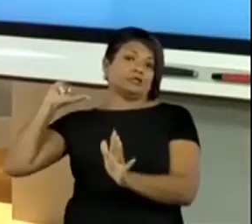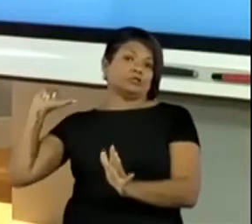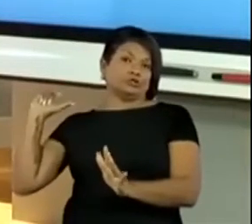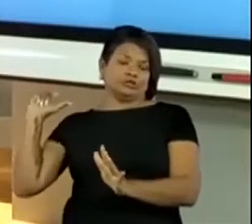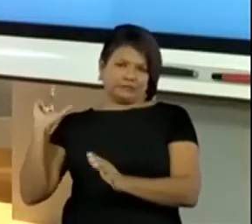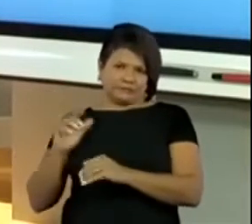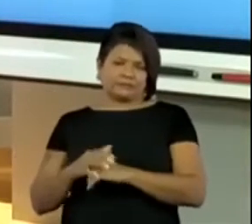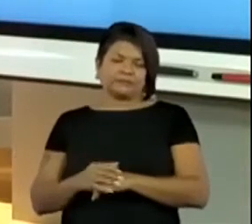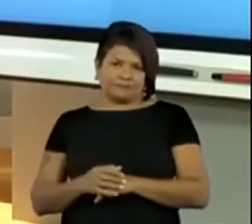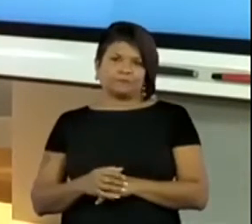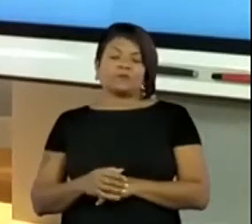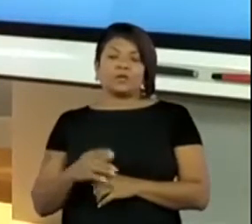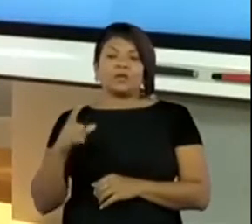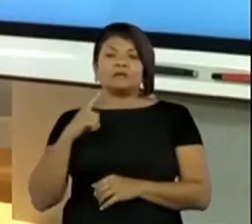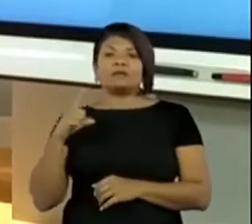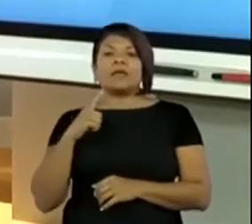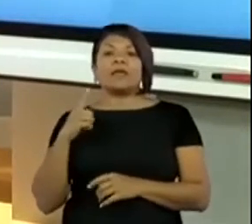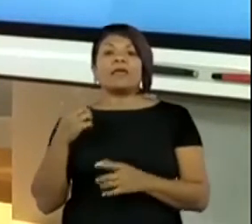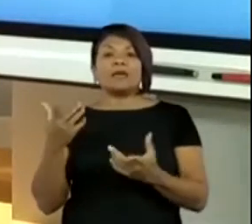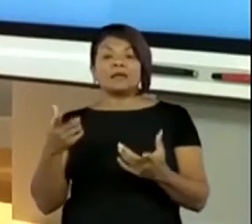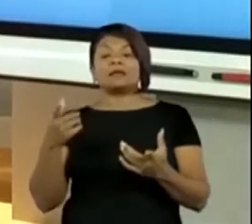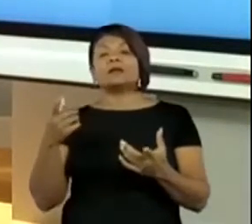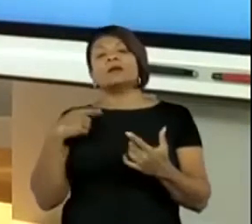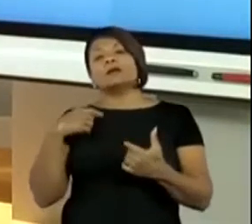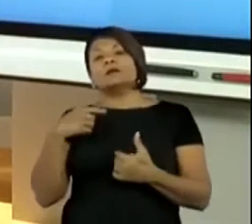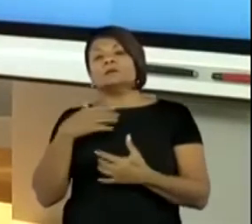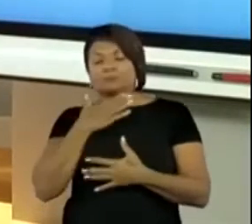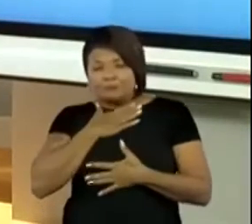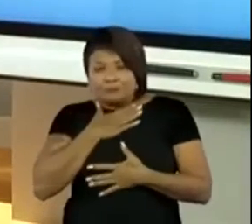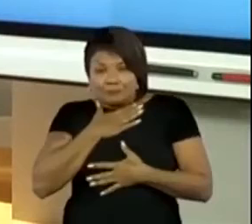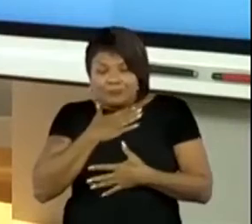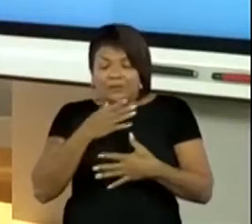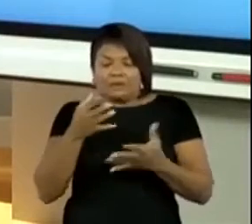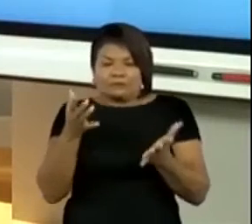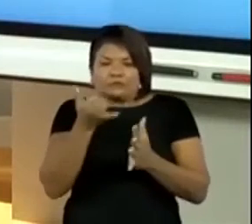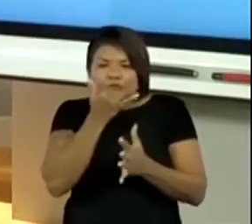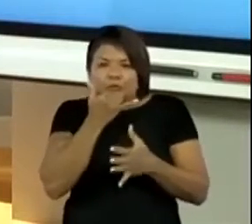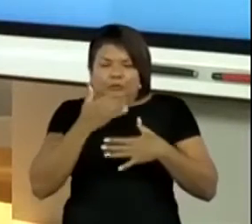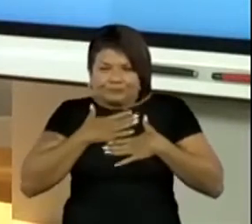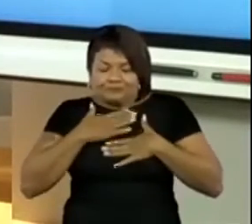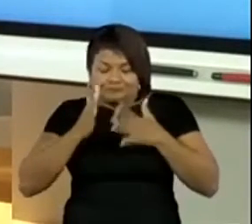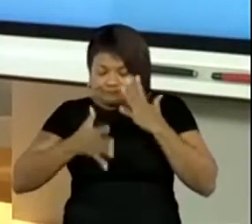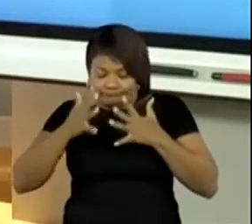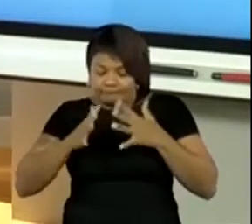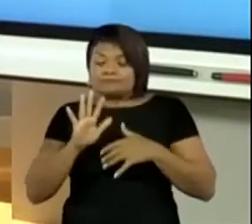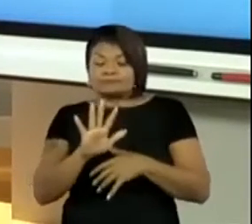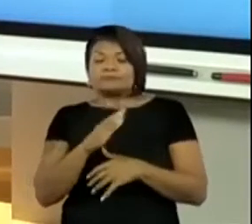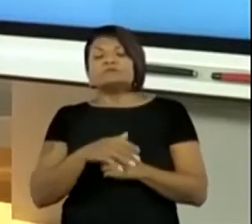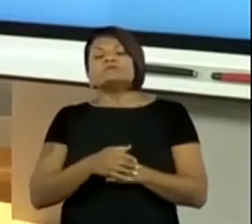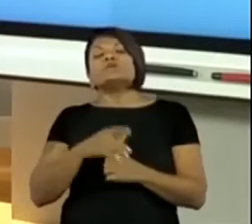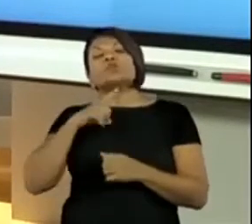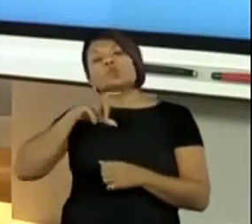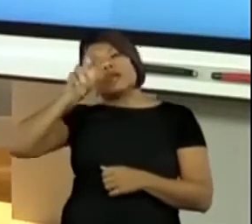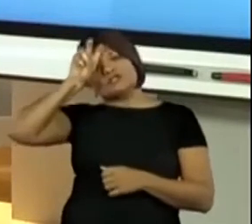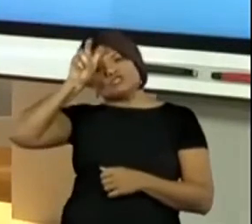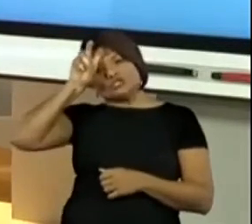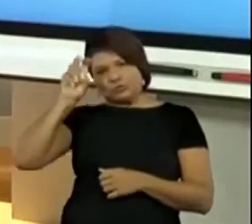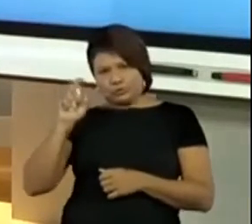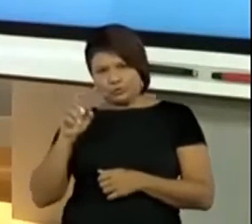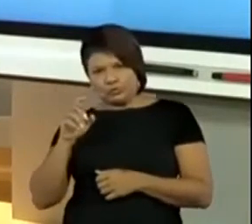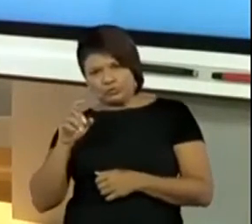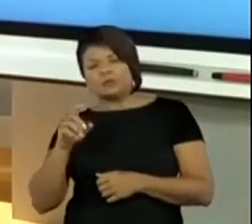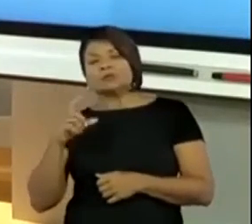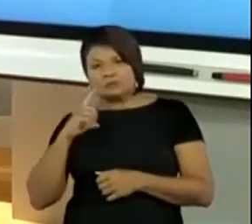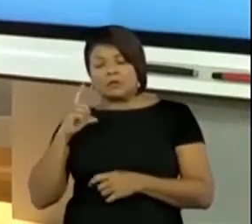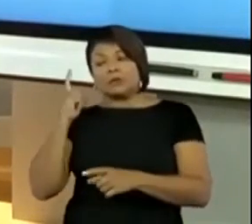diz de escavações no Egito. Opa, engasguei aqui. No Egito. Então, lá também